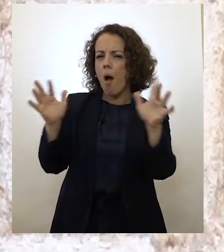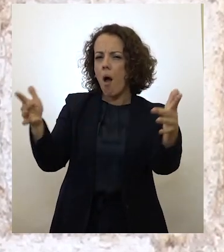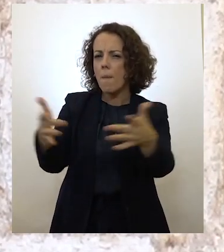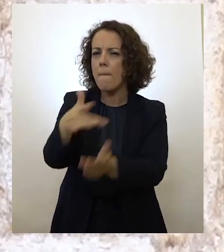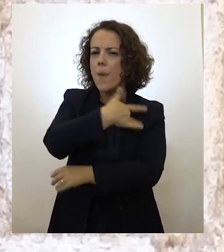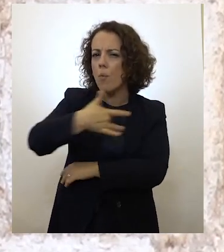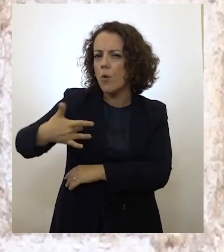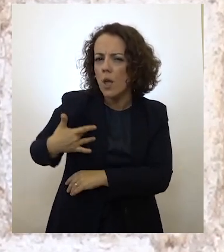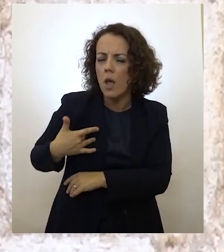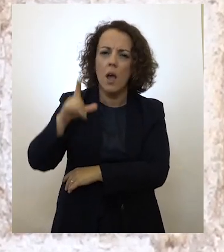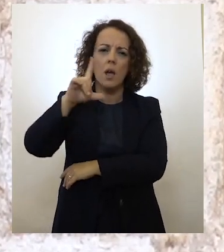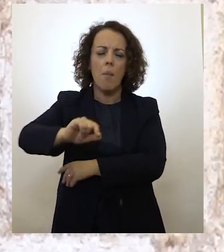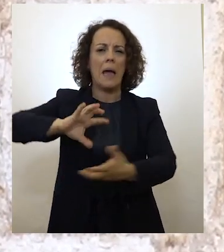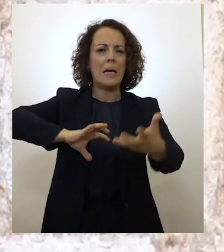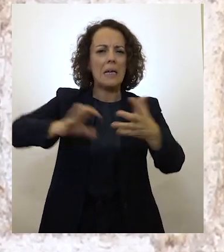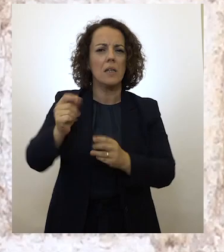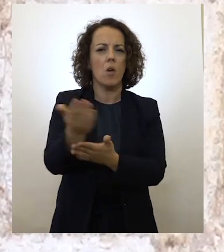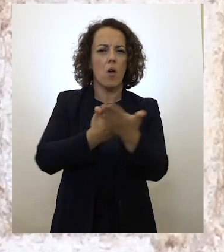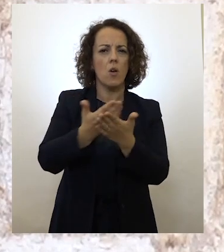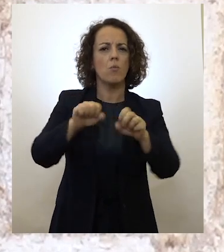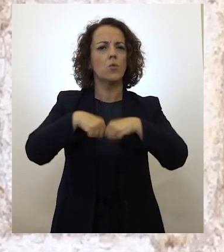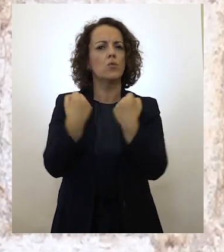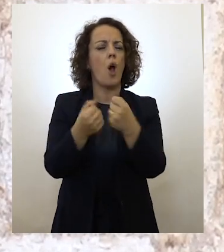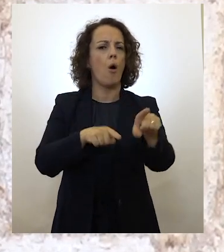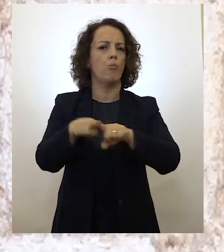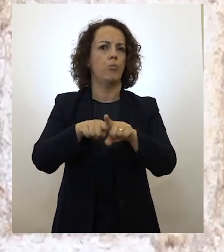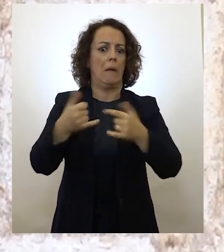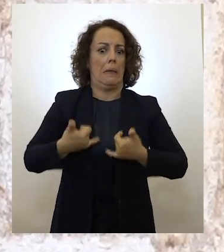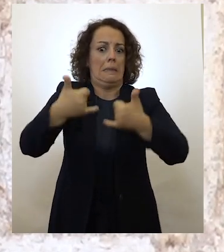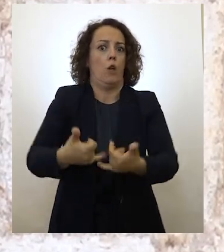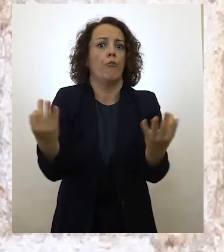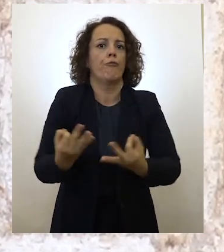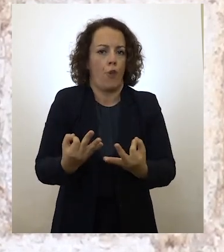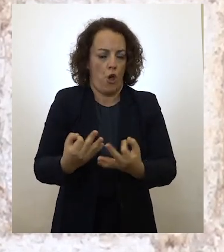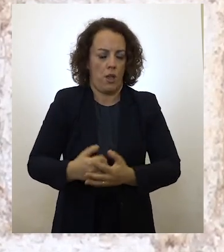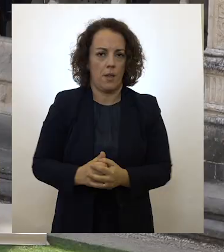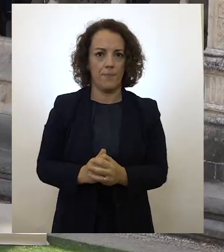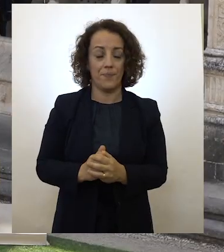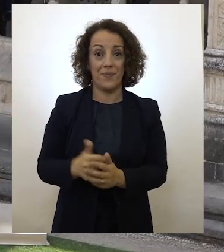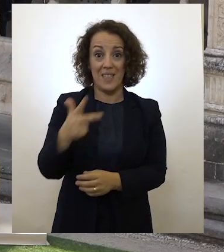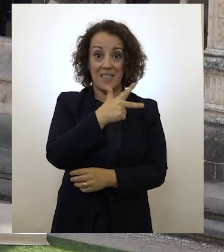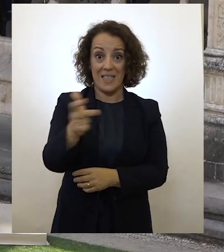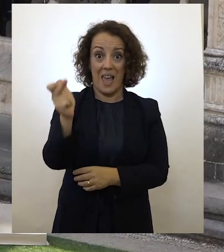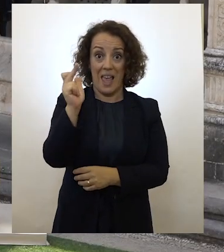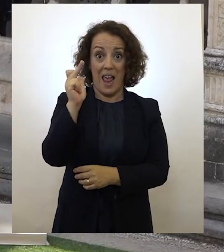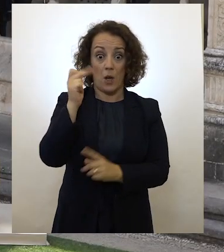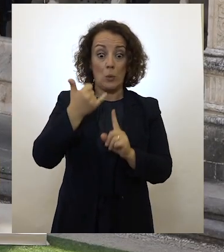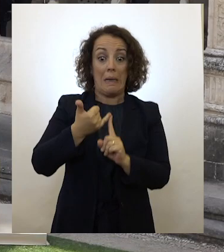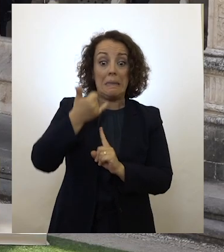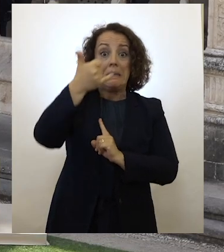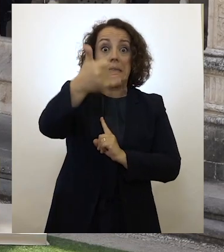pandemia e da crise económica, social e política que se lhe seguiu. 100 anos depois,